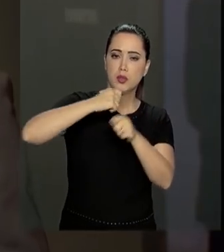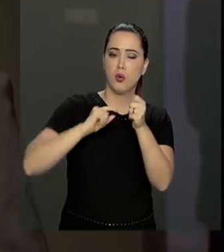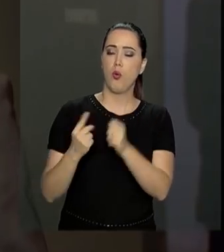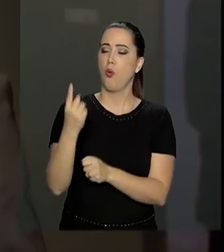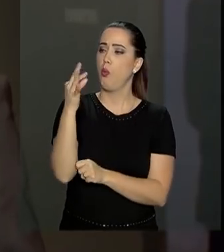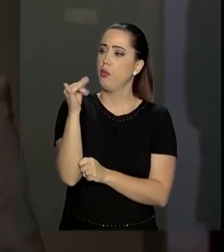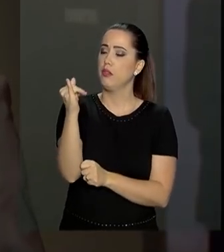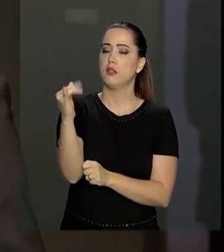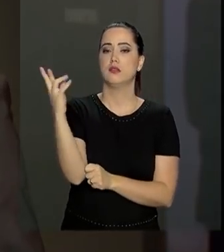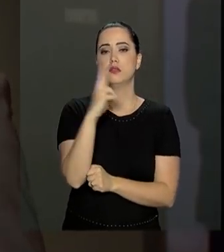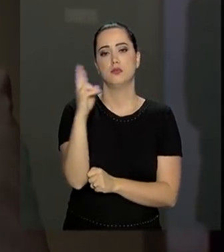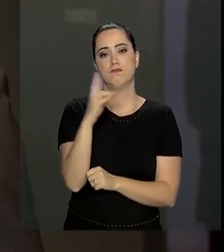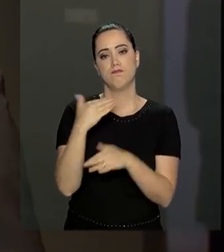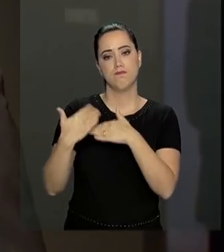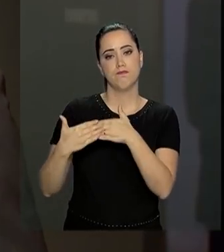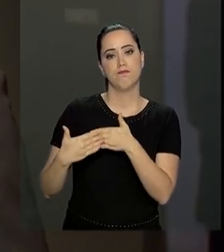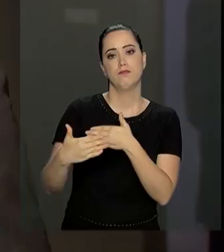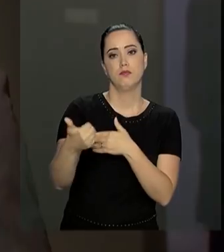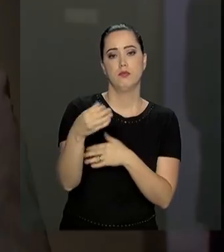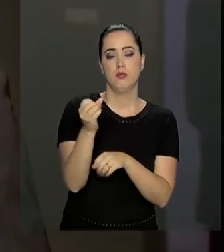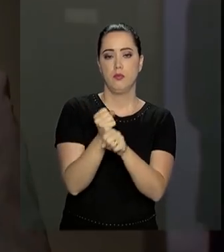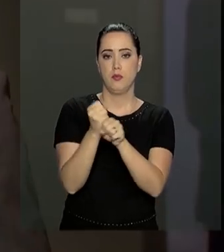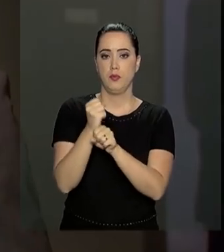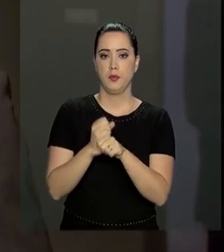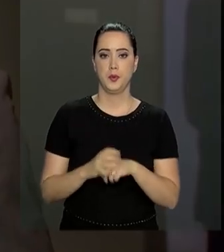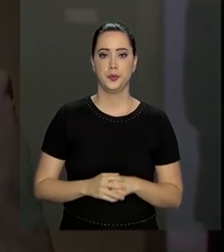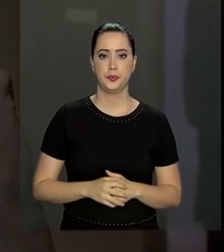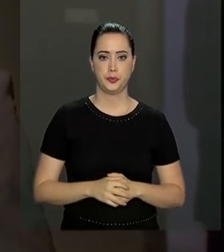um trilhão de reais nos próximos 10 anos.